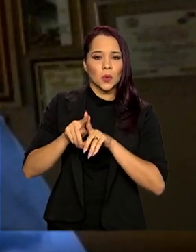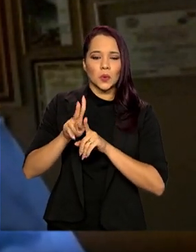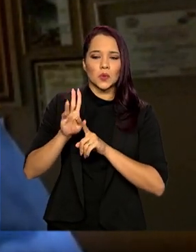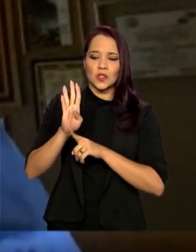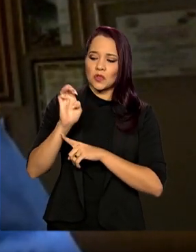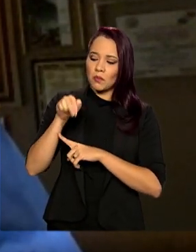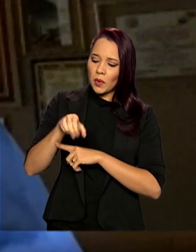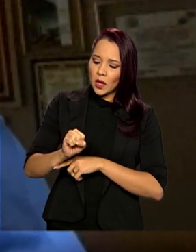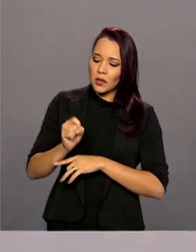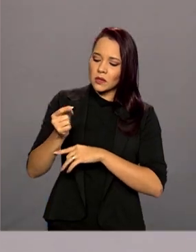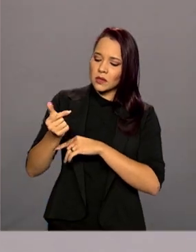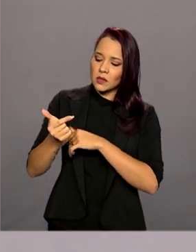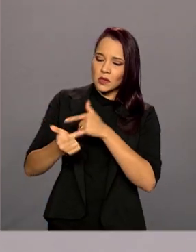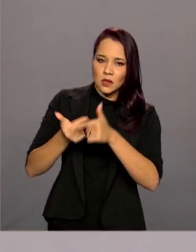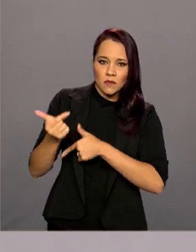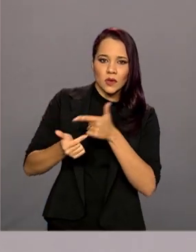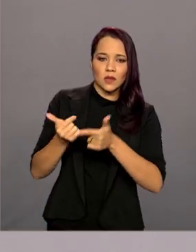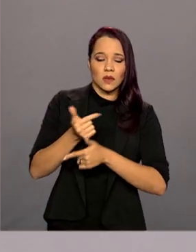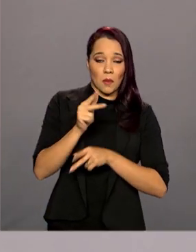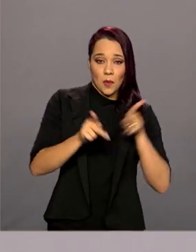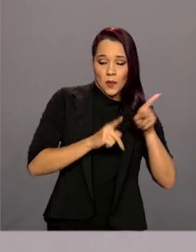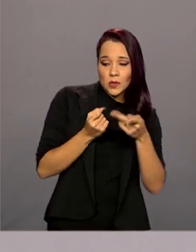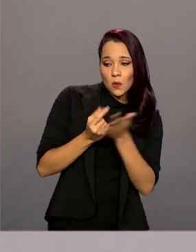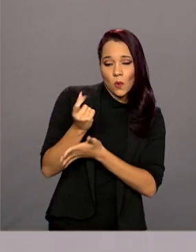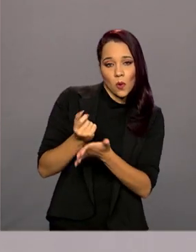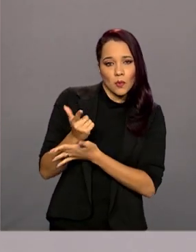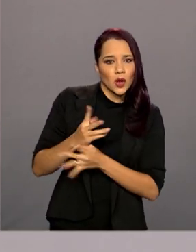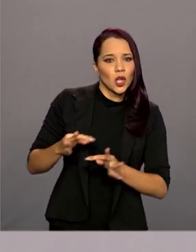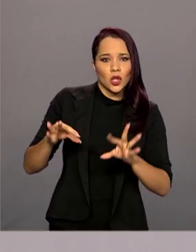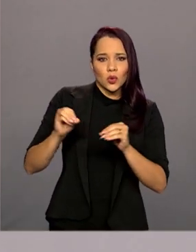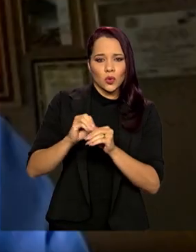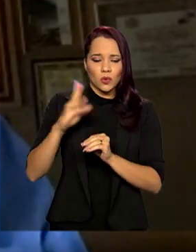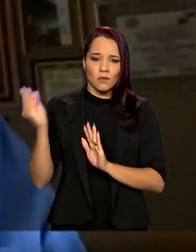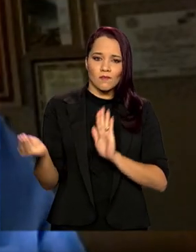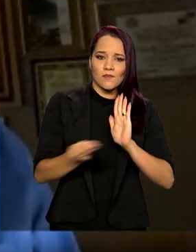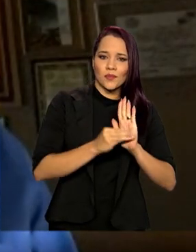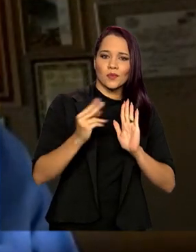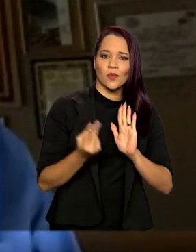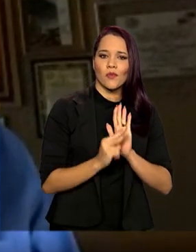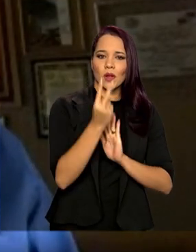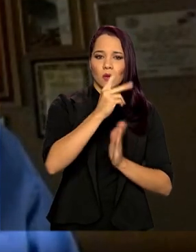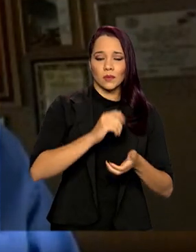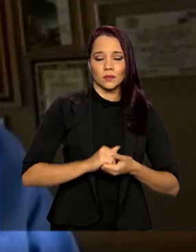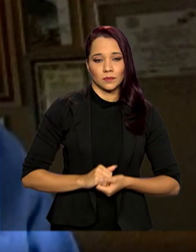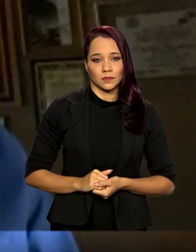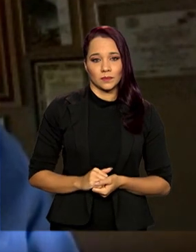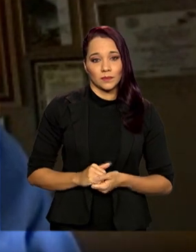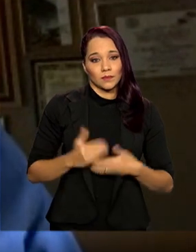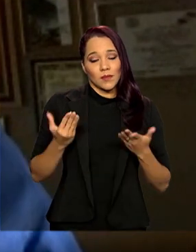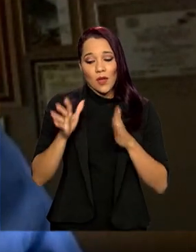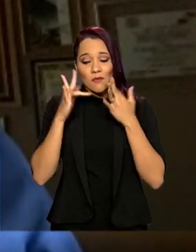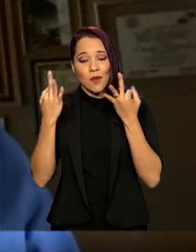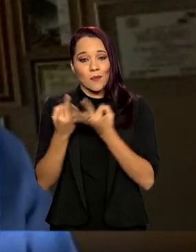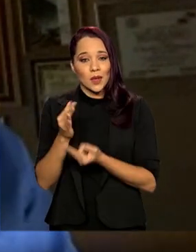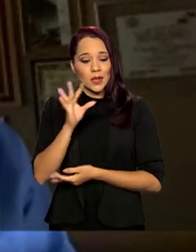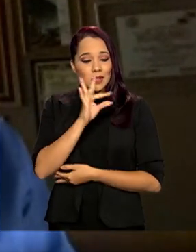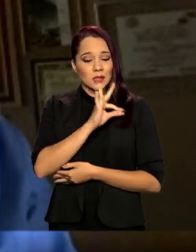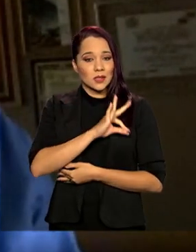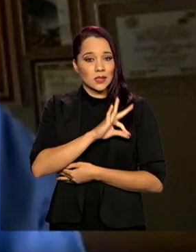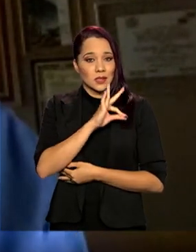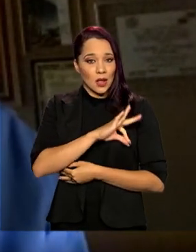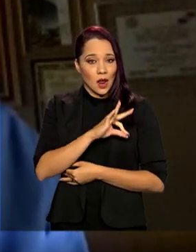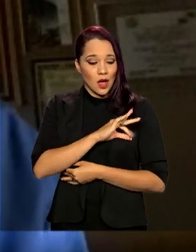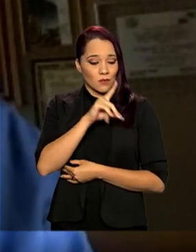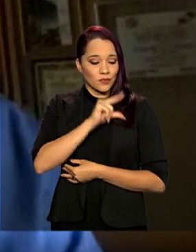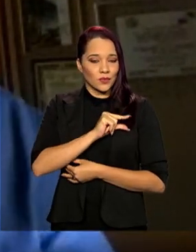serviços consumidos pela população, tudo vai para o preço. Com isso, as famílias que ganham menos consomem